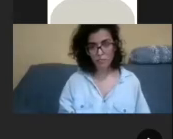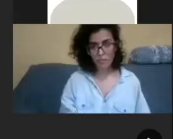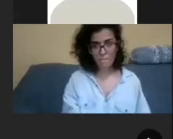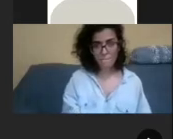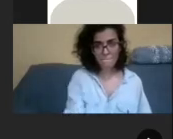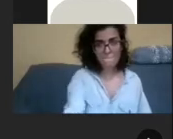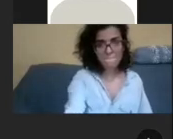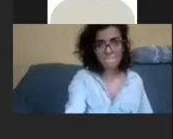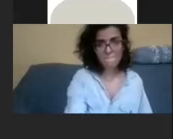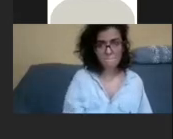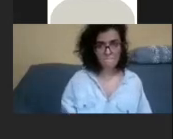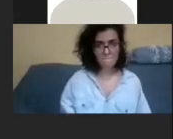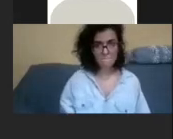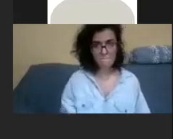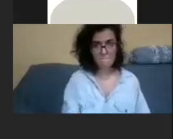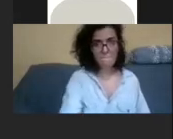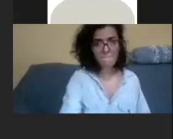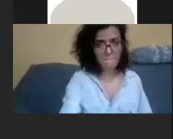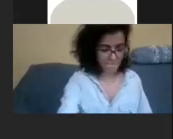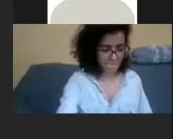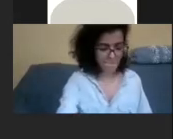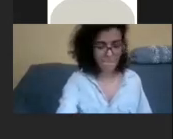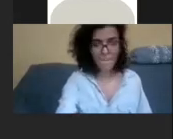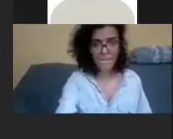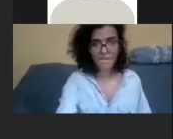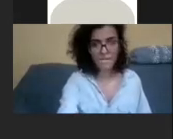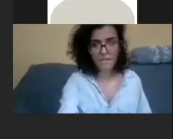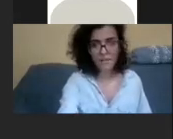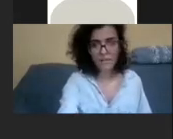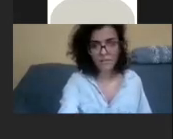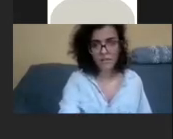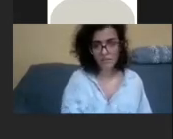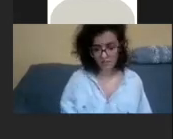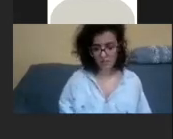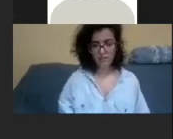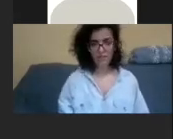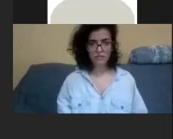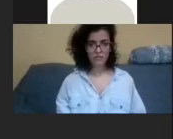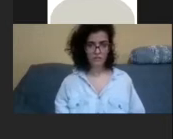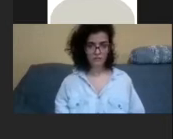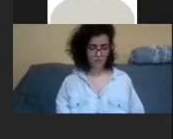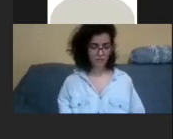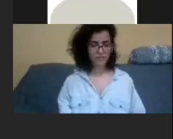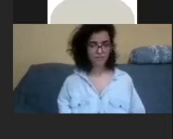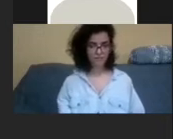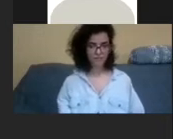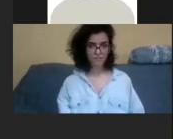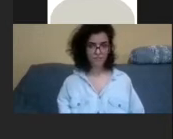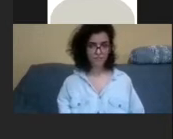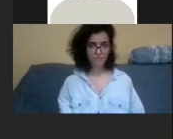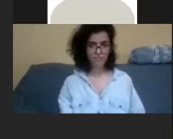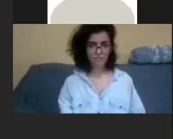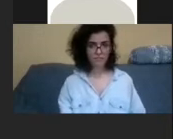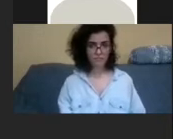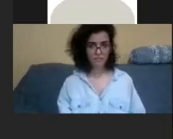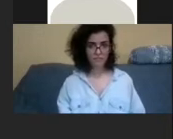Esse aqui é como eu acesso ele na sala de aula, lá no Google Classroom. Esse aqui é o que eu acessei.